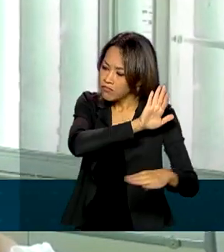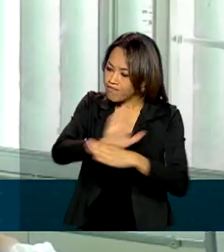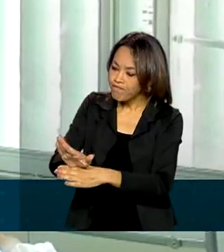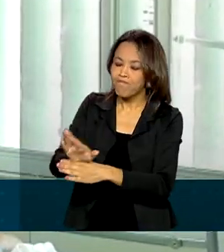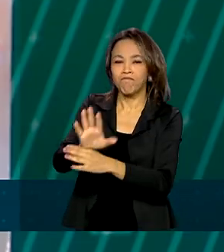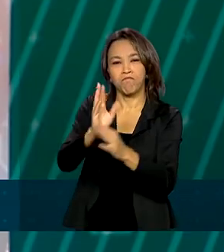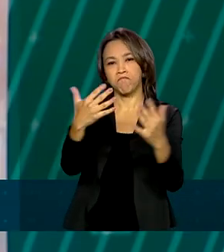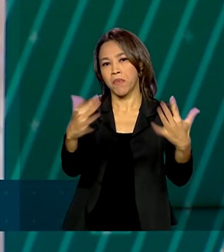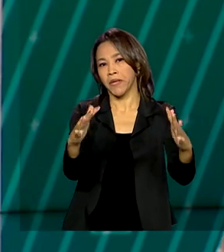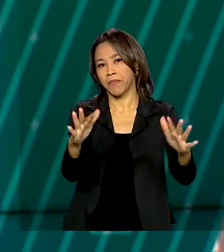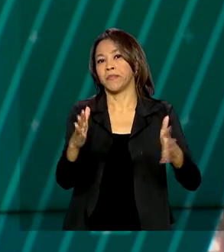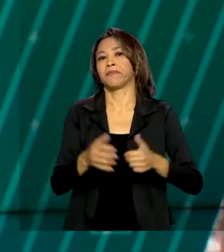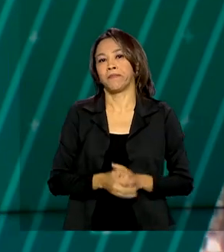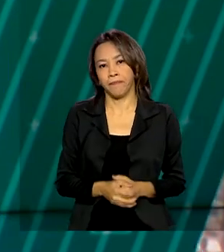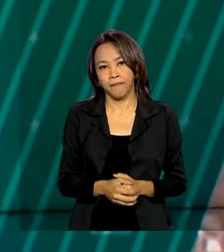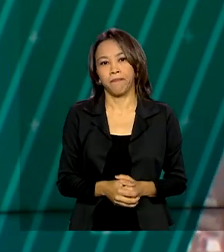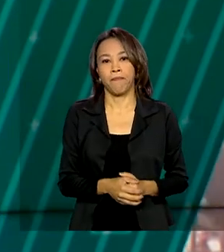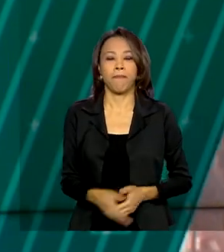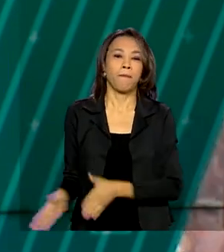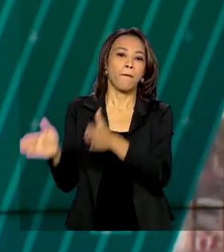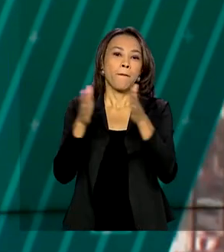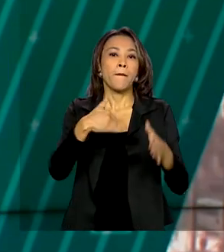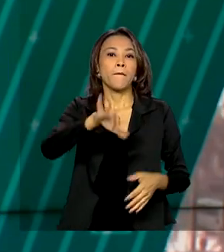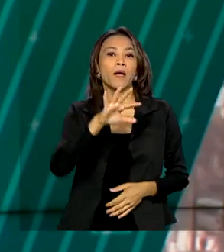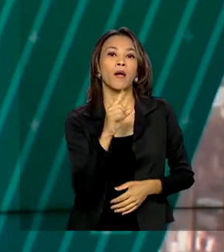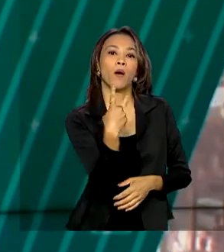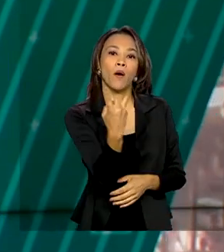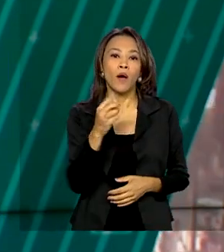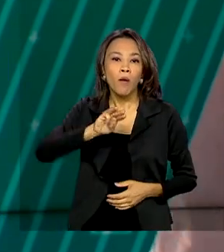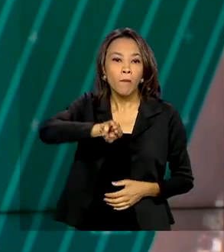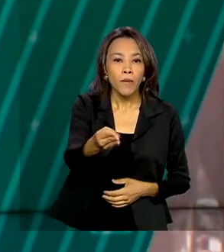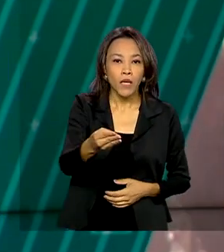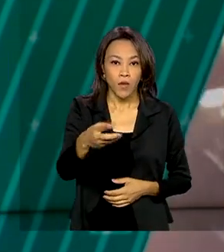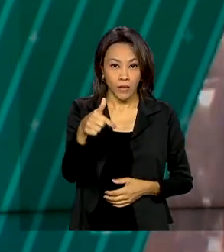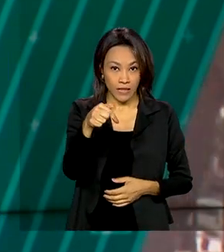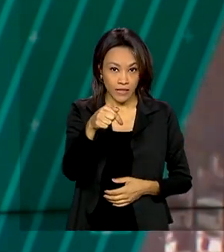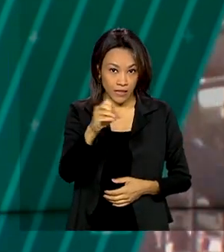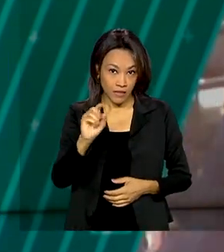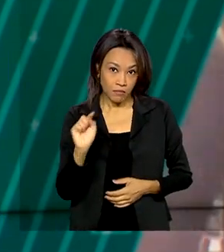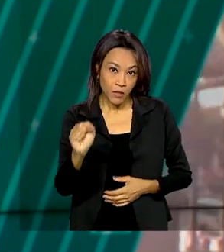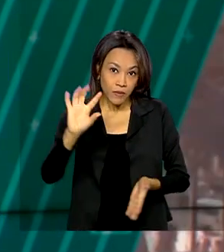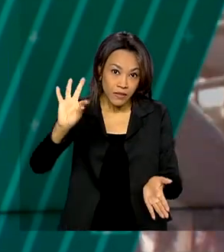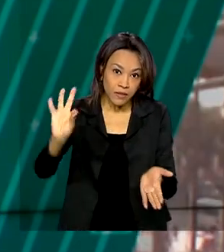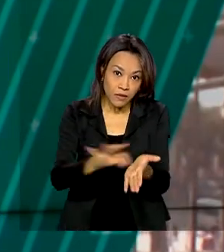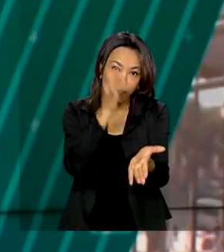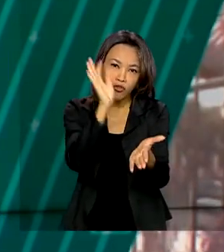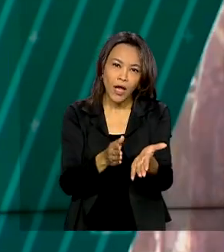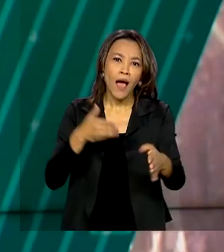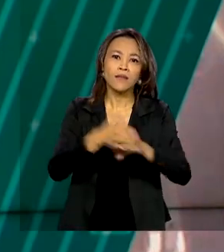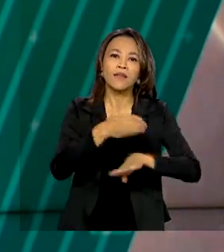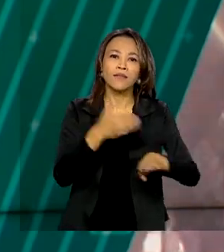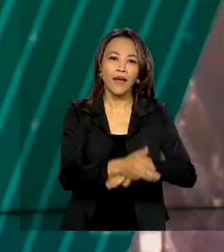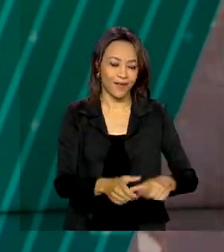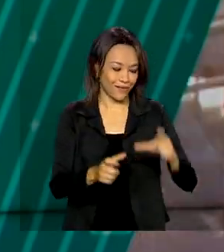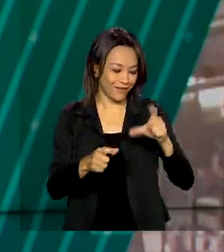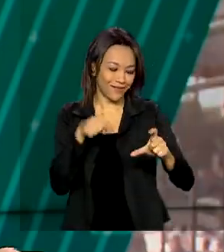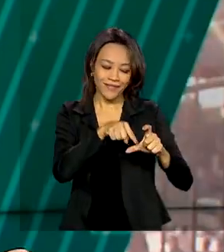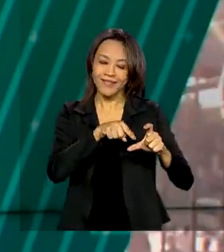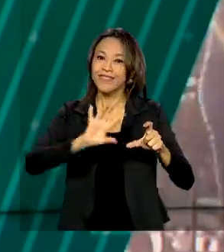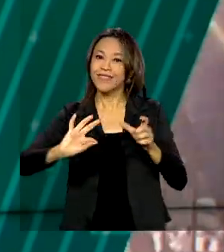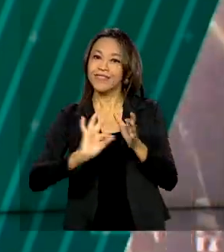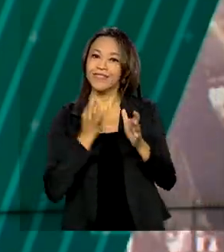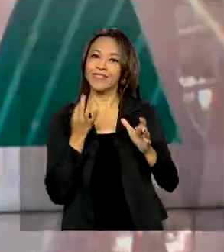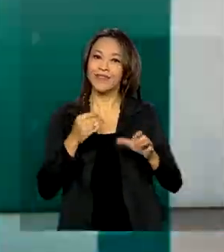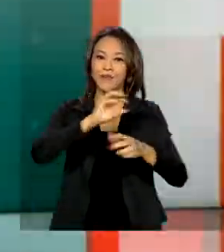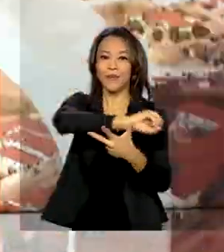parabéns. Mais de 1 milhão e 700 mil inscritos já acessaram o cartão de confirmação do Enem. O